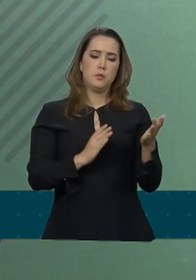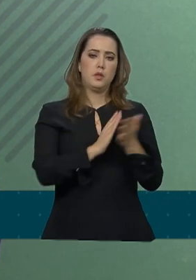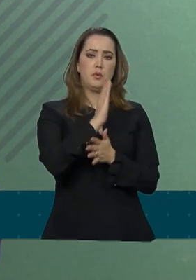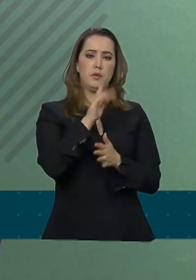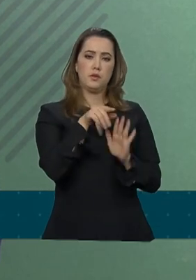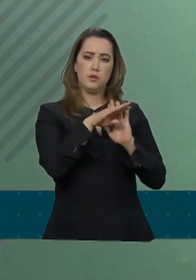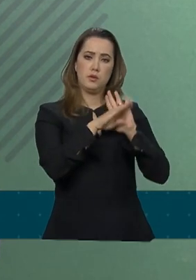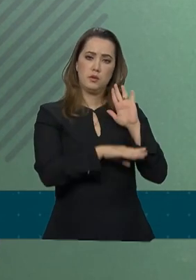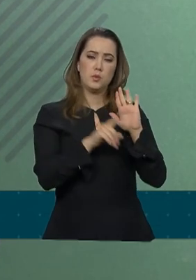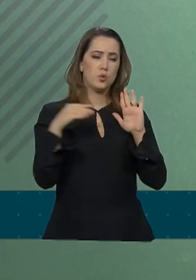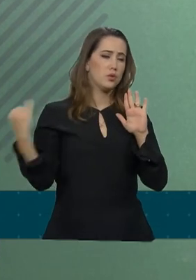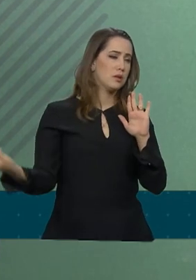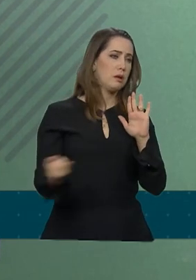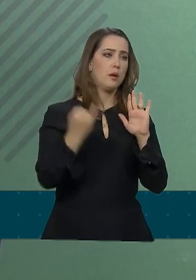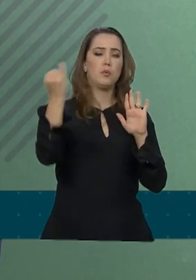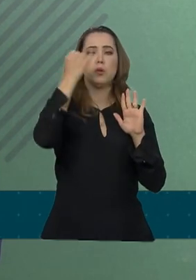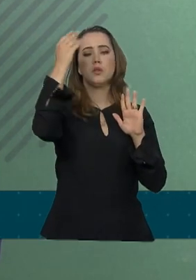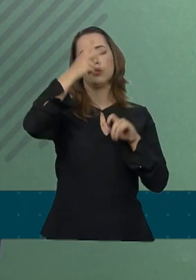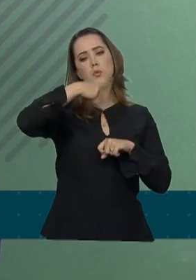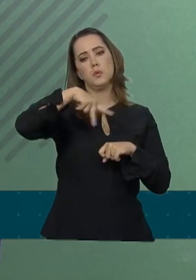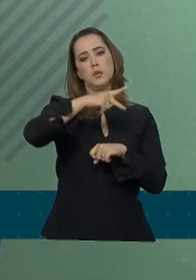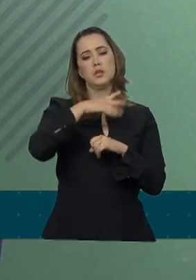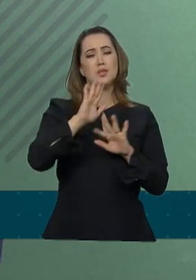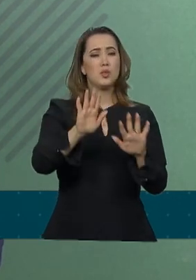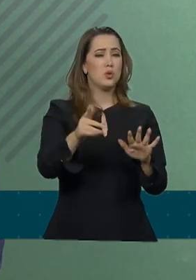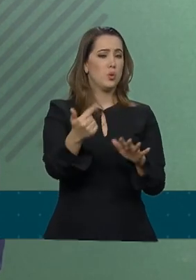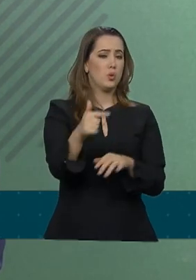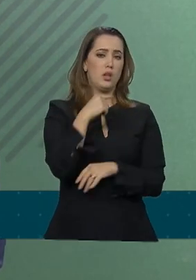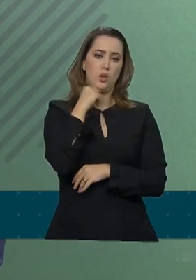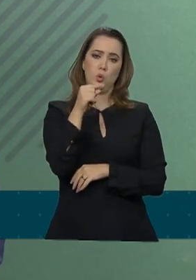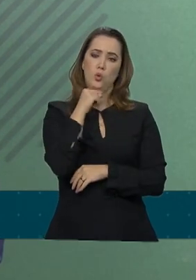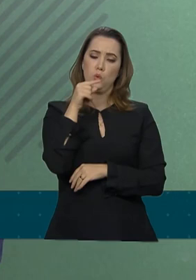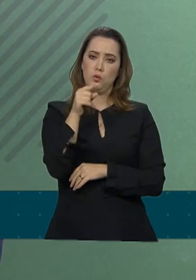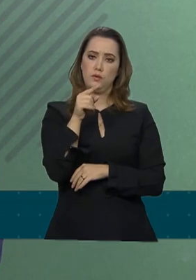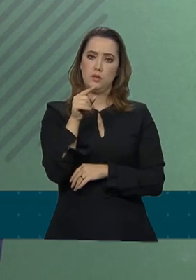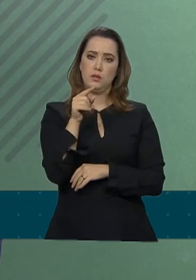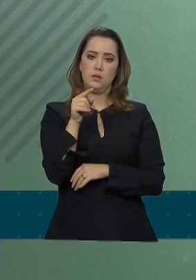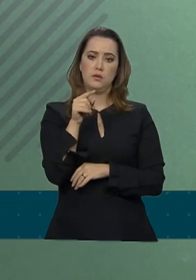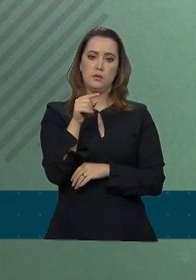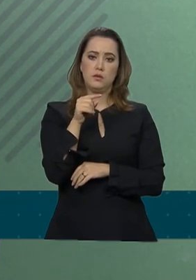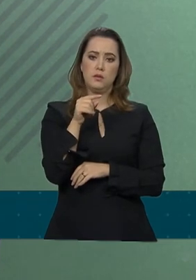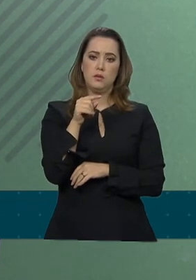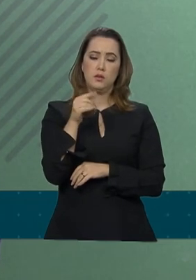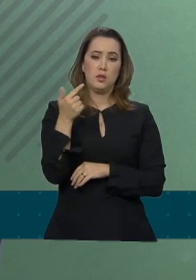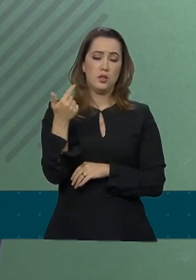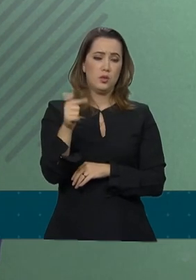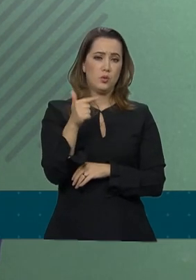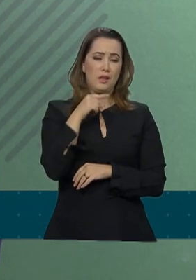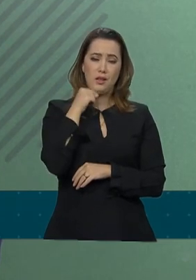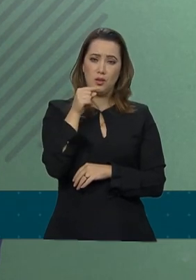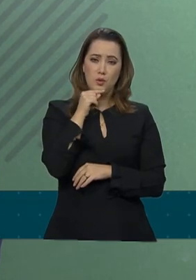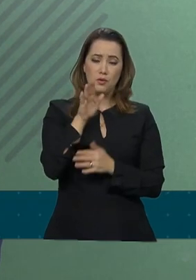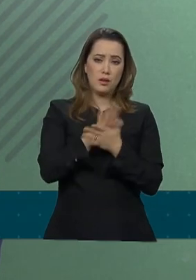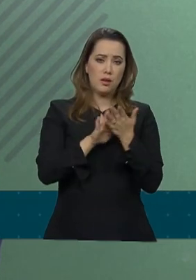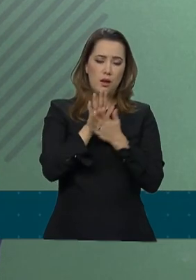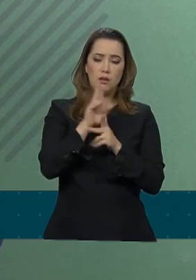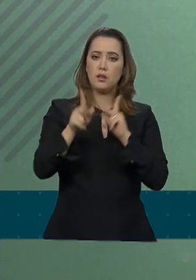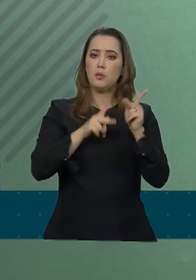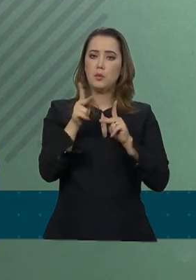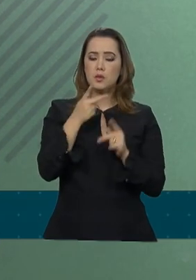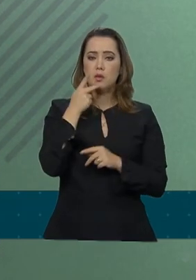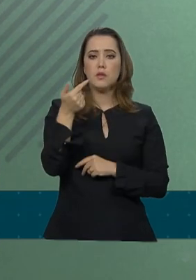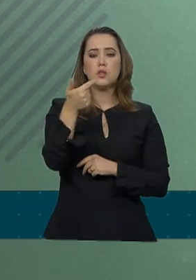deste projeto, que é vital para o país, e não há dúvida em nenhum espectro da população, ele